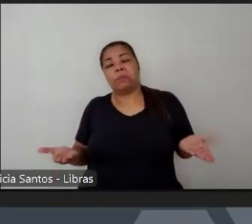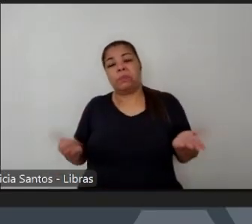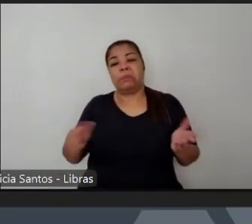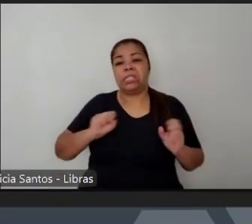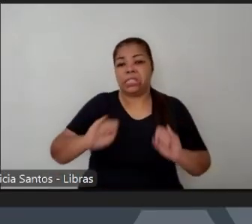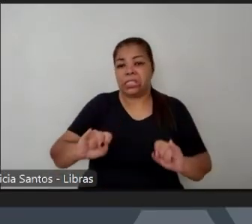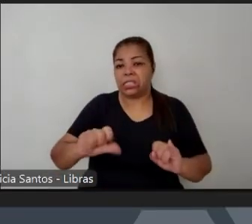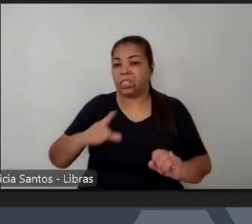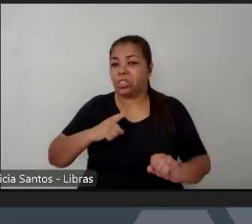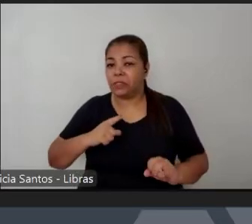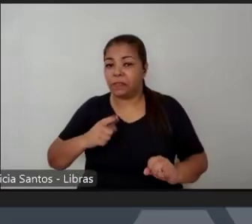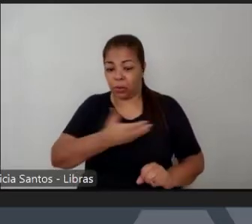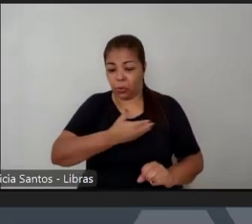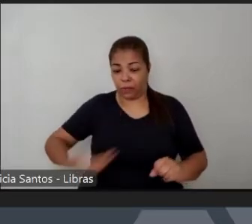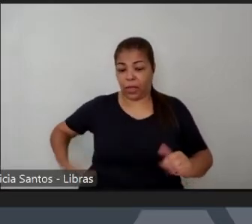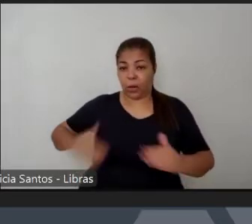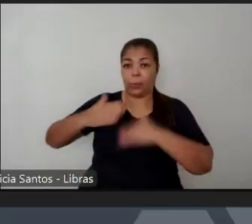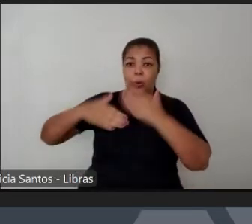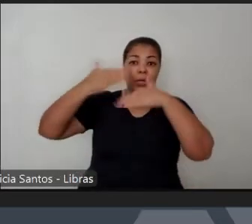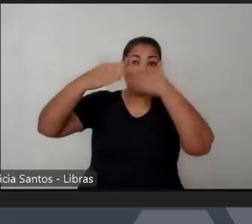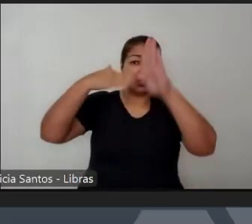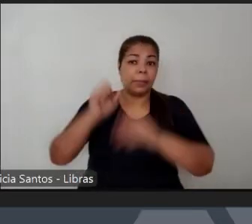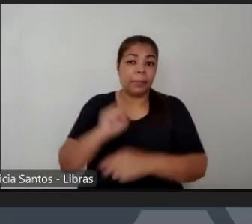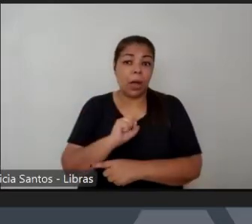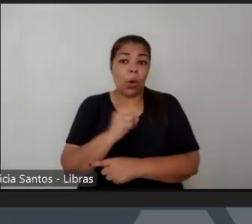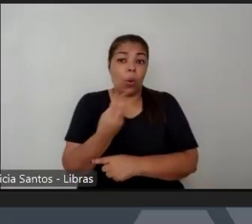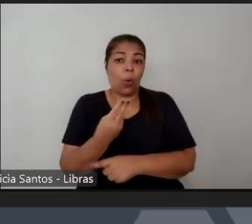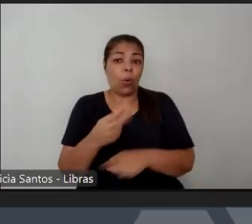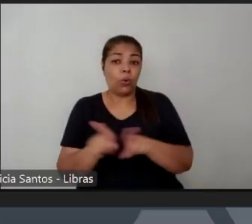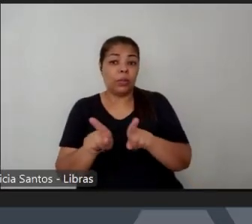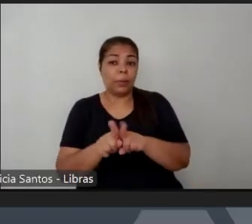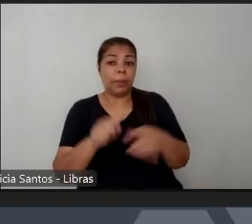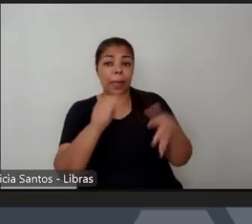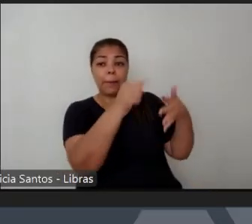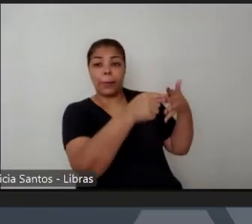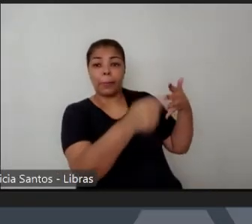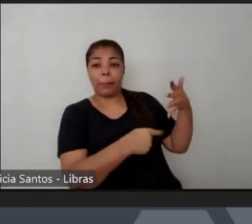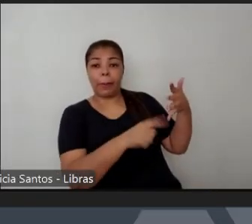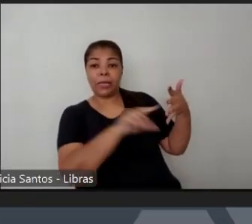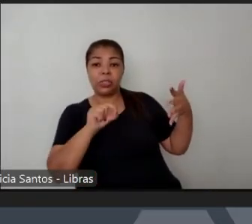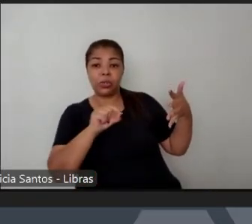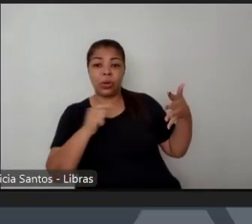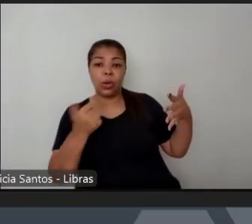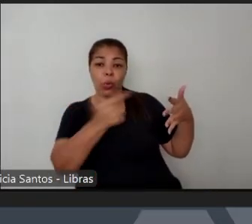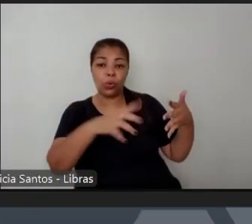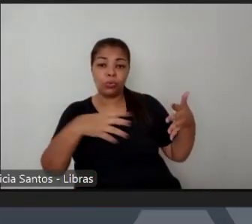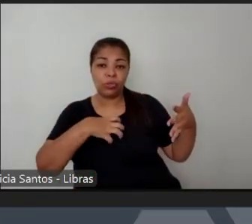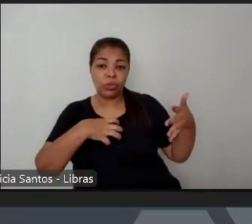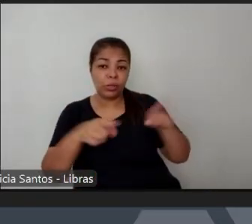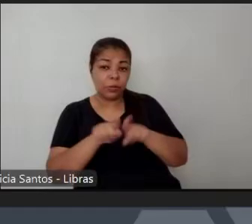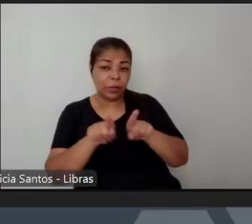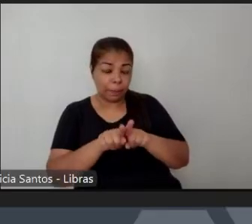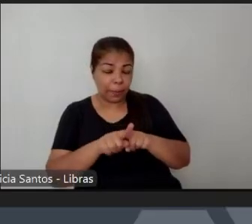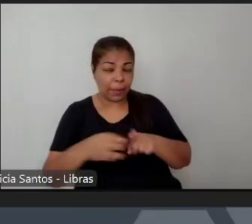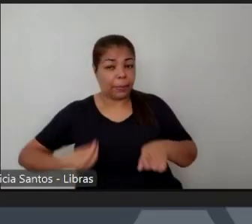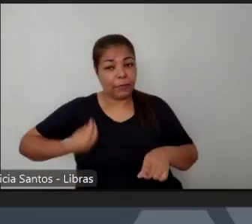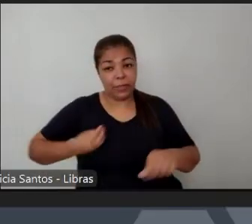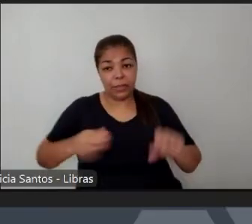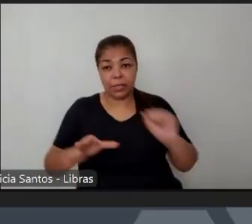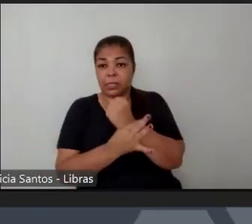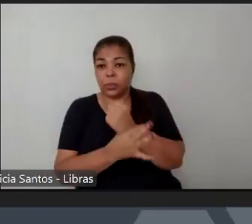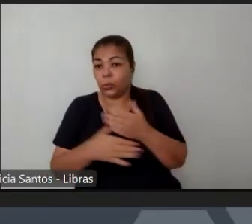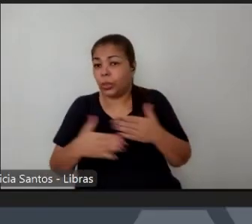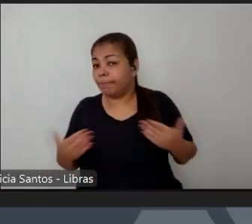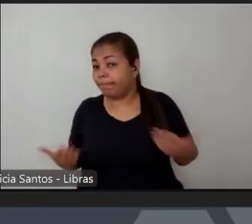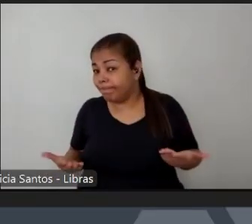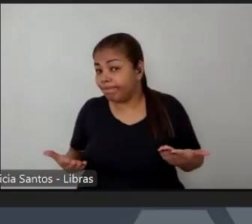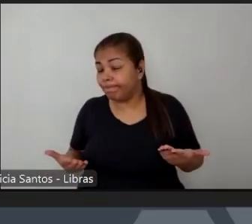progressista ou se eu tiver ouvi aqui essas outras formas de organizar minha vida e ter uma vida mais segura então essa